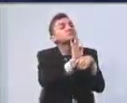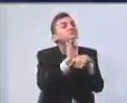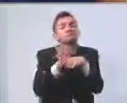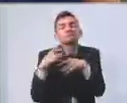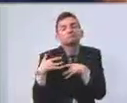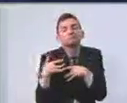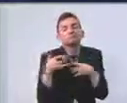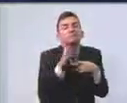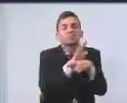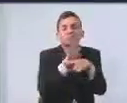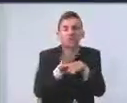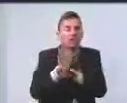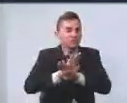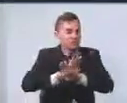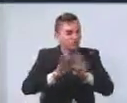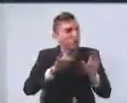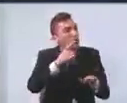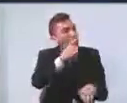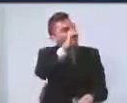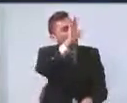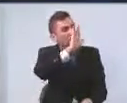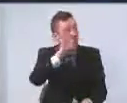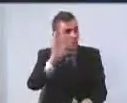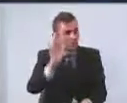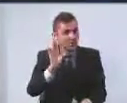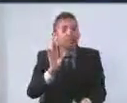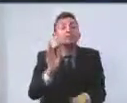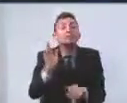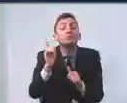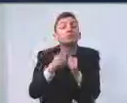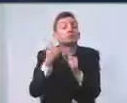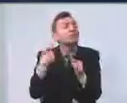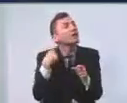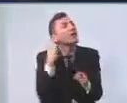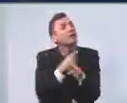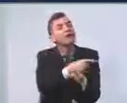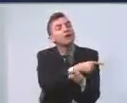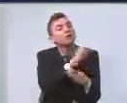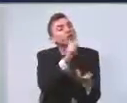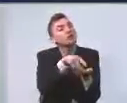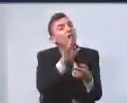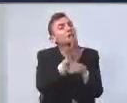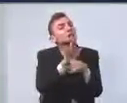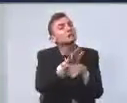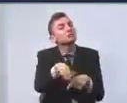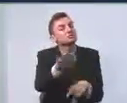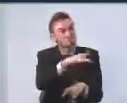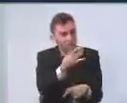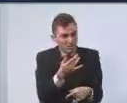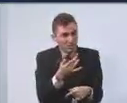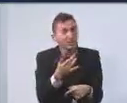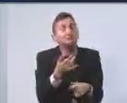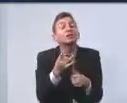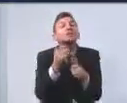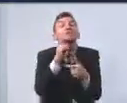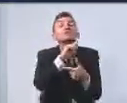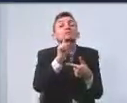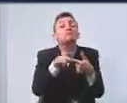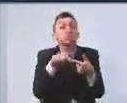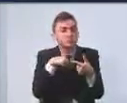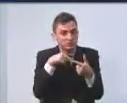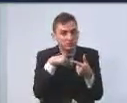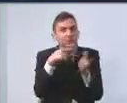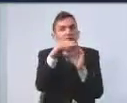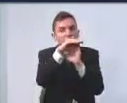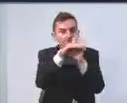atruísmo, outra questão. Então, primeiro é a identificação. Segundo, que existem os critérios. Os critérios são